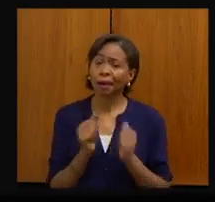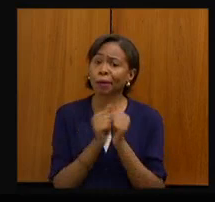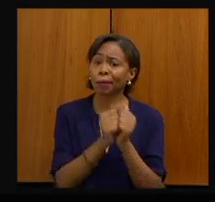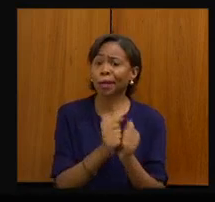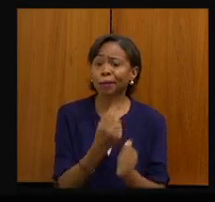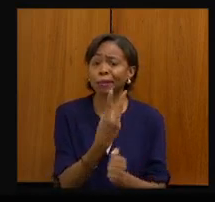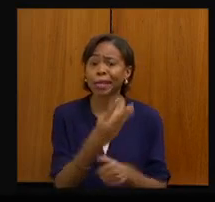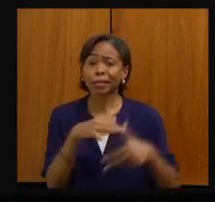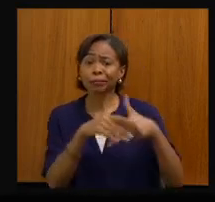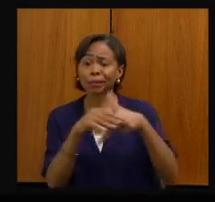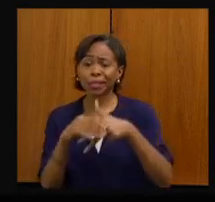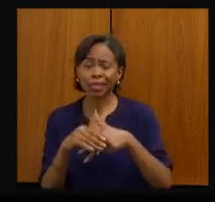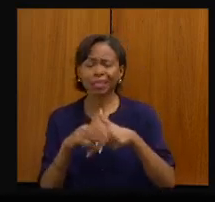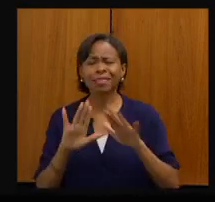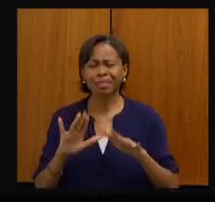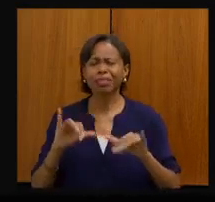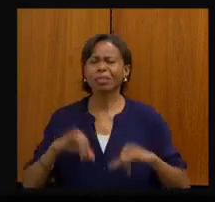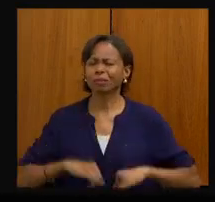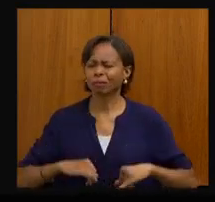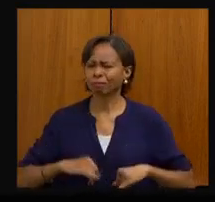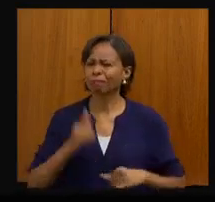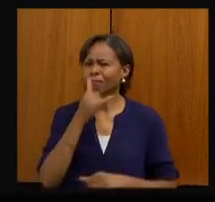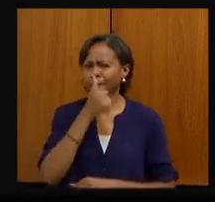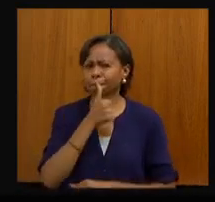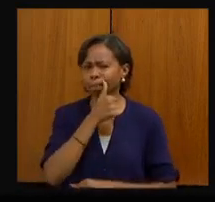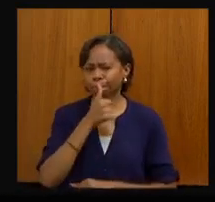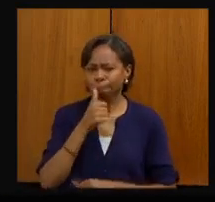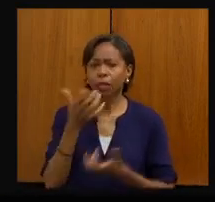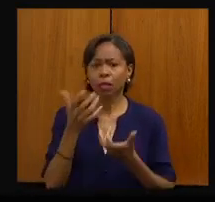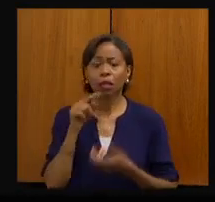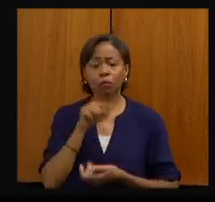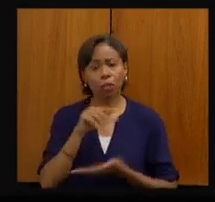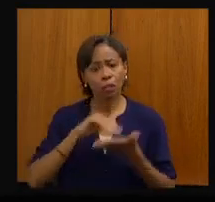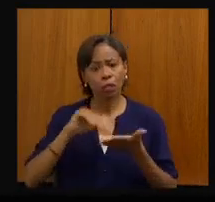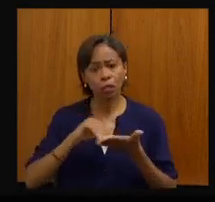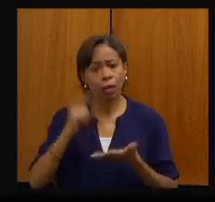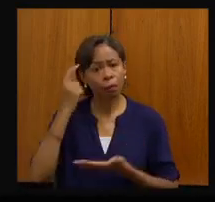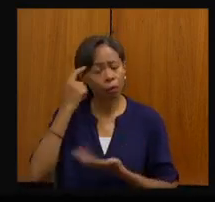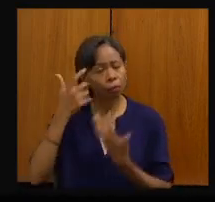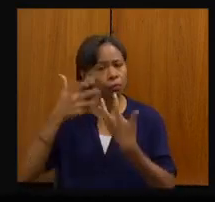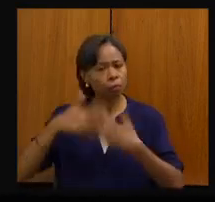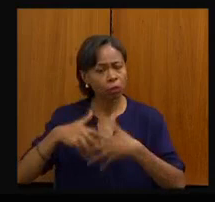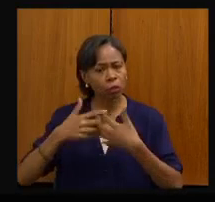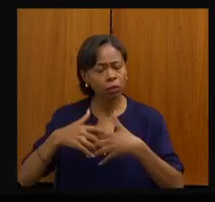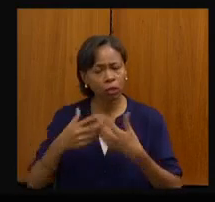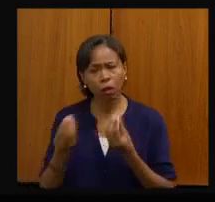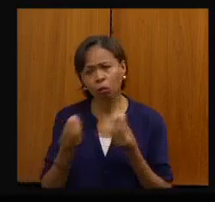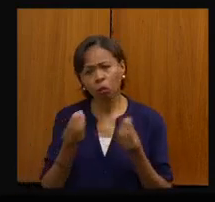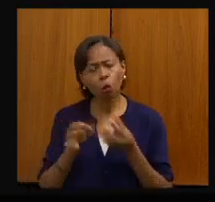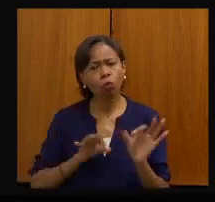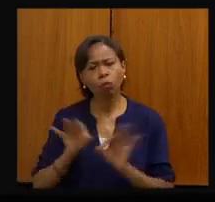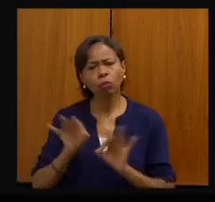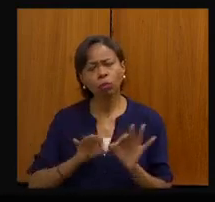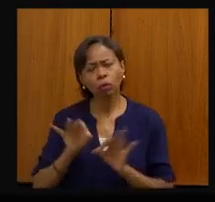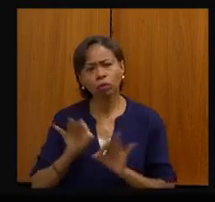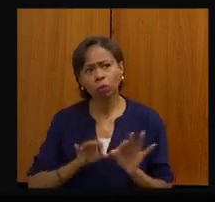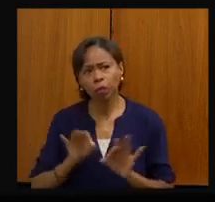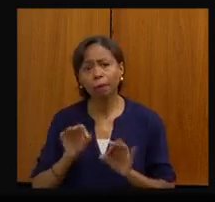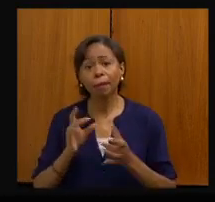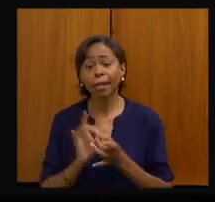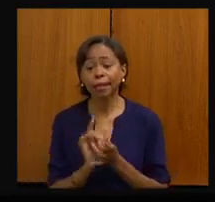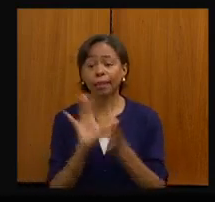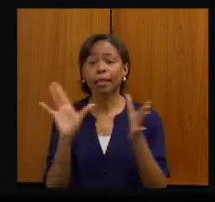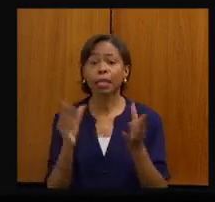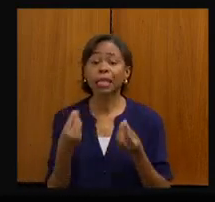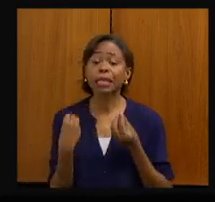um sacrifício. Eu gostaria muito que o senhor começasse a programar, pensar seriamente no programa de disponibilizar para os